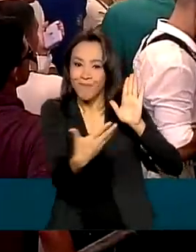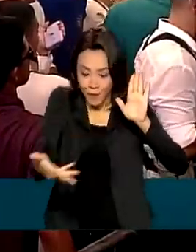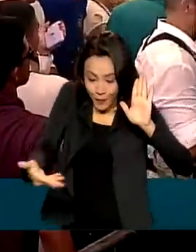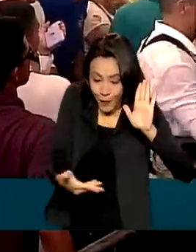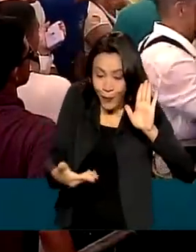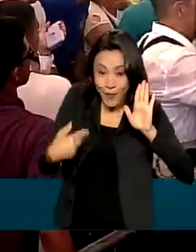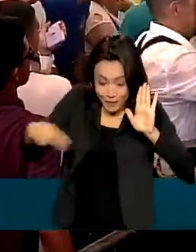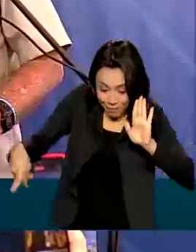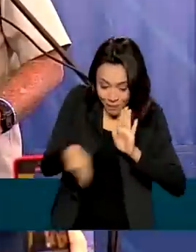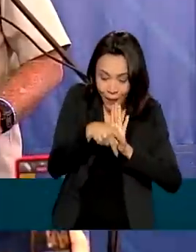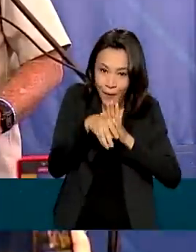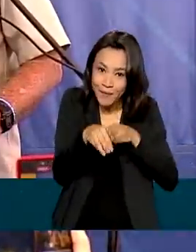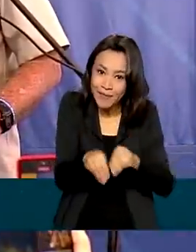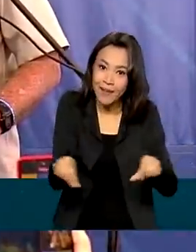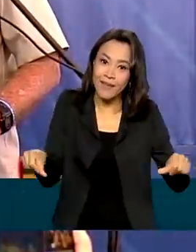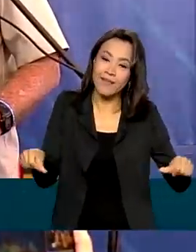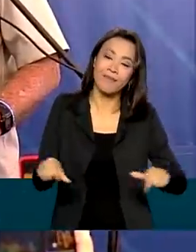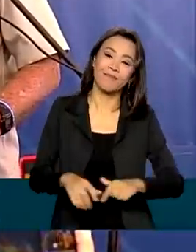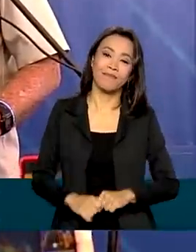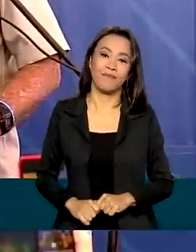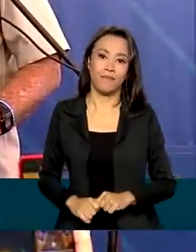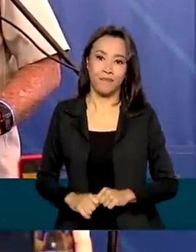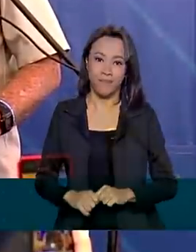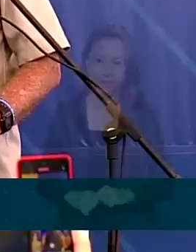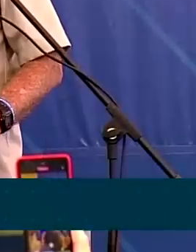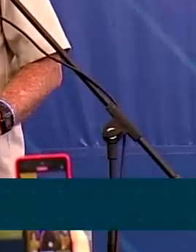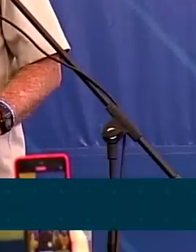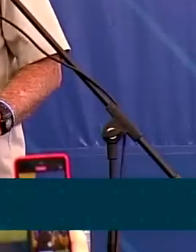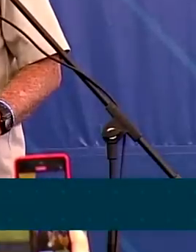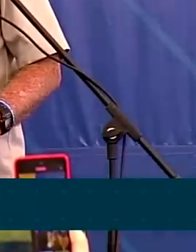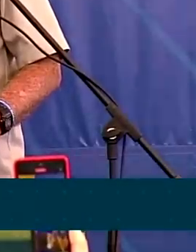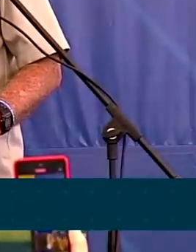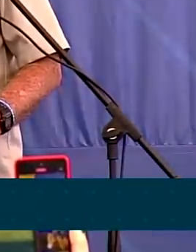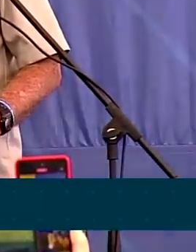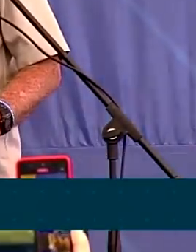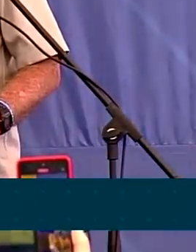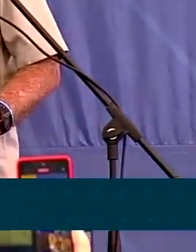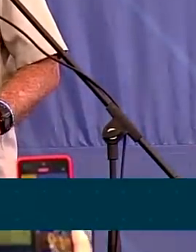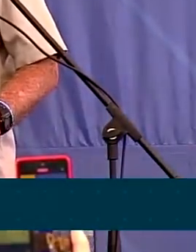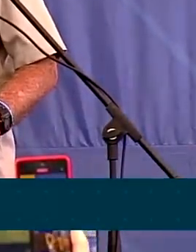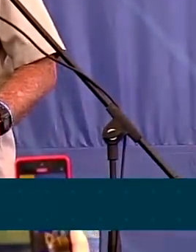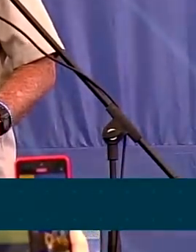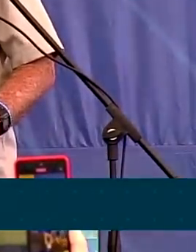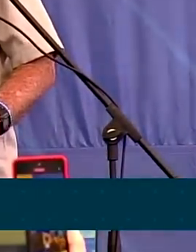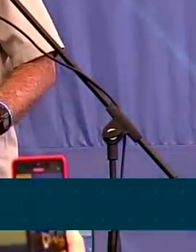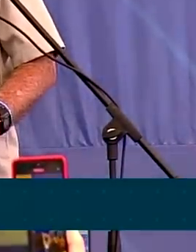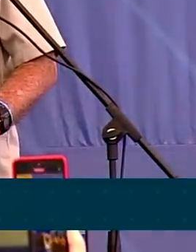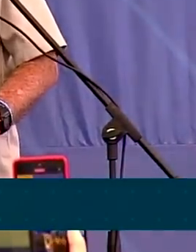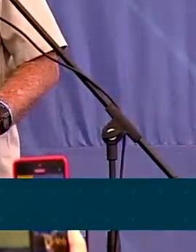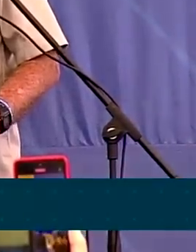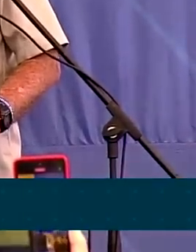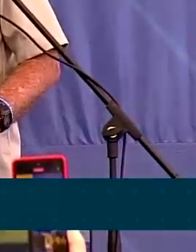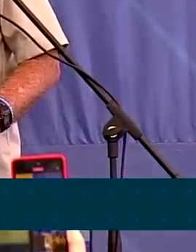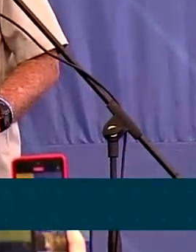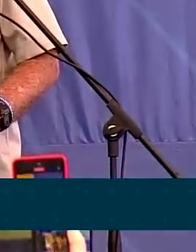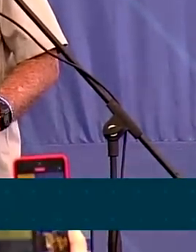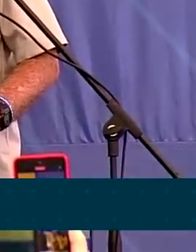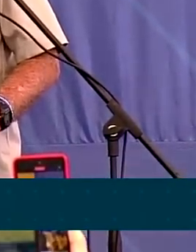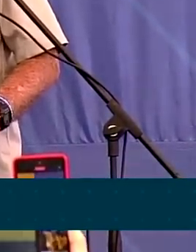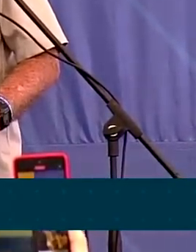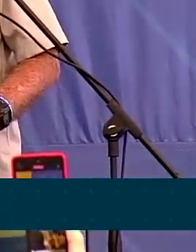somos donos. Essas pessoas tornaram-se cidadãs. Pessoas de bem. Que